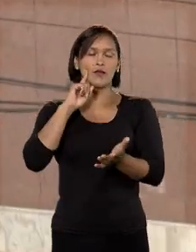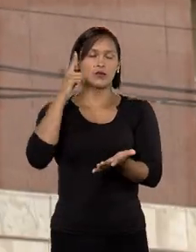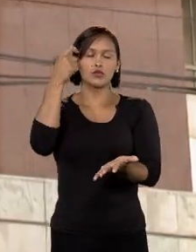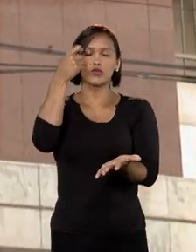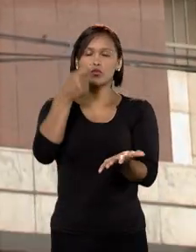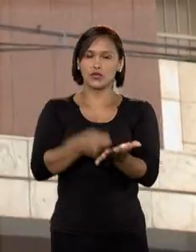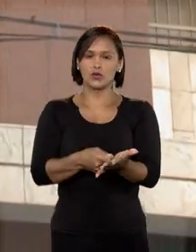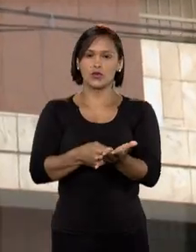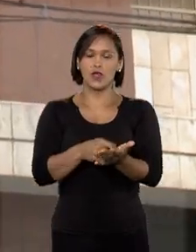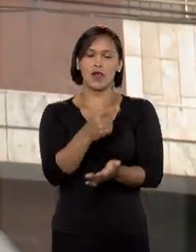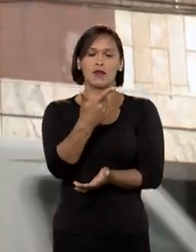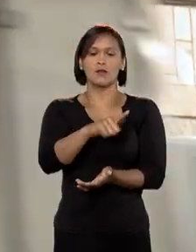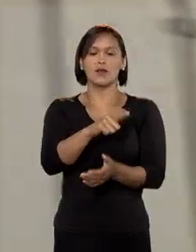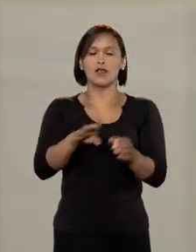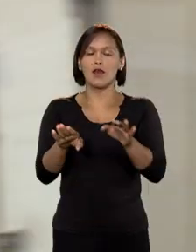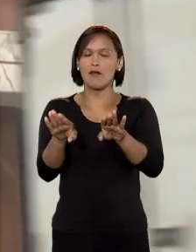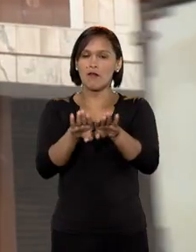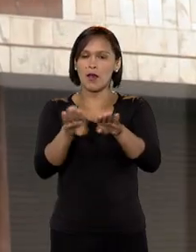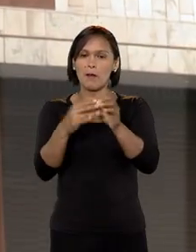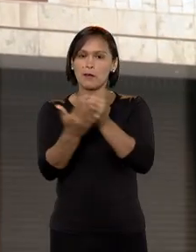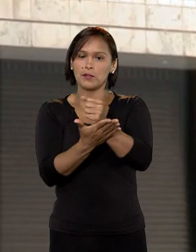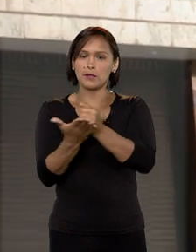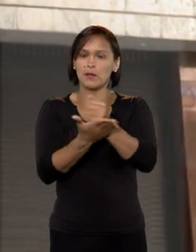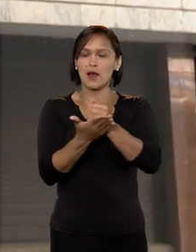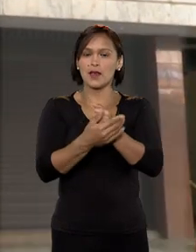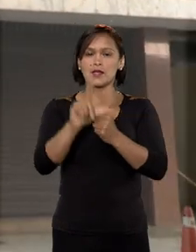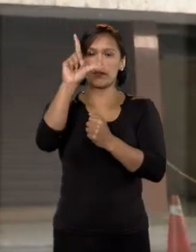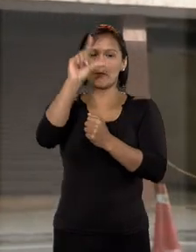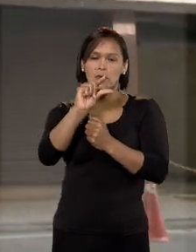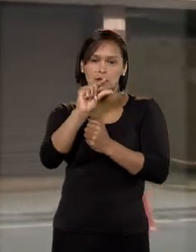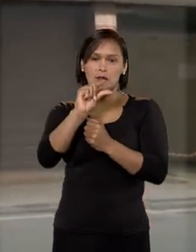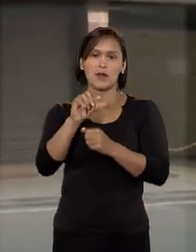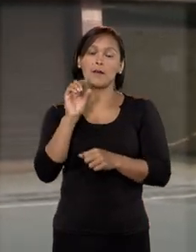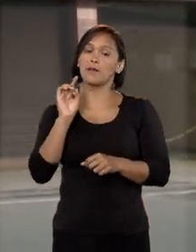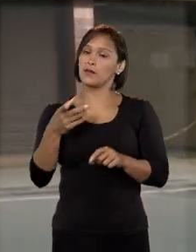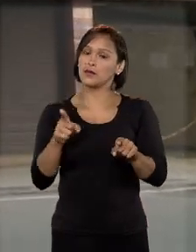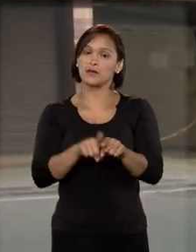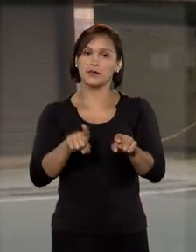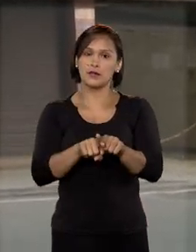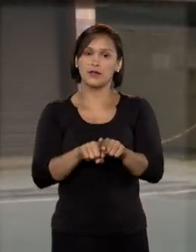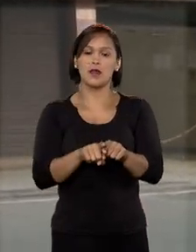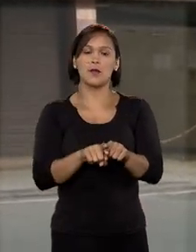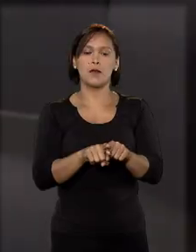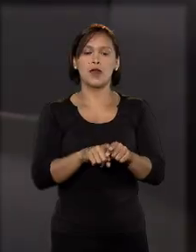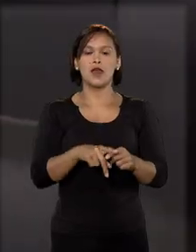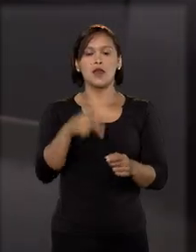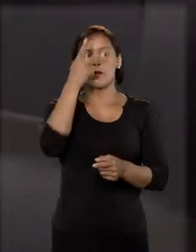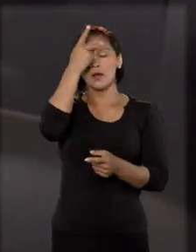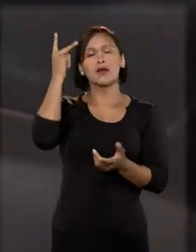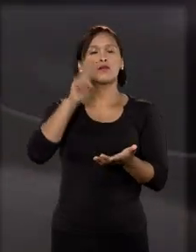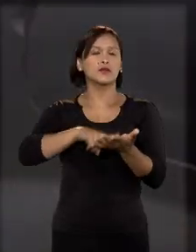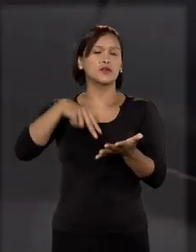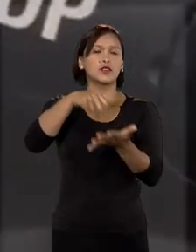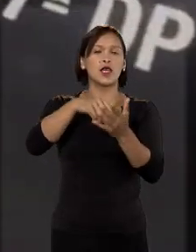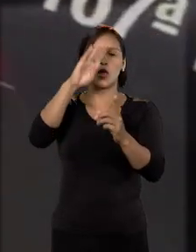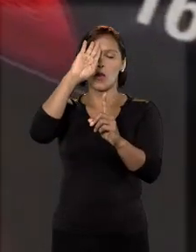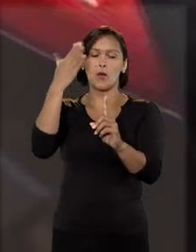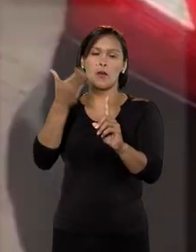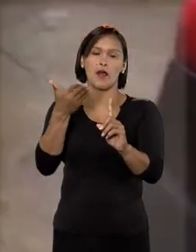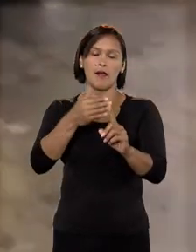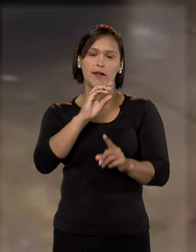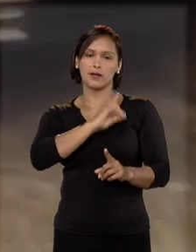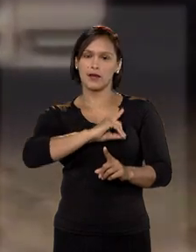julgar a apelação, manteve a pena base acima do dobro da pena mínima, também pelo fato de o condenado ser delegado de